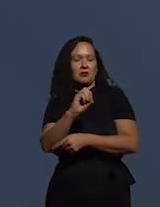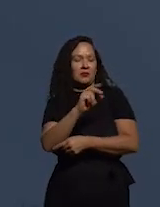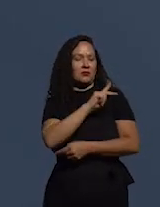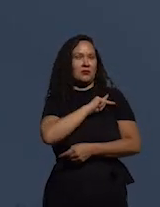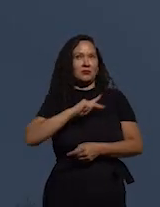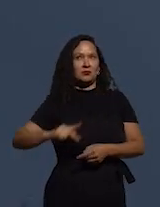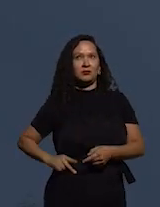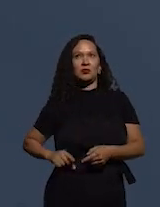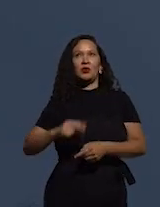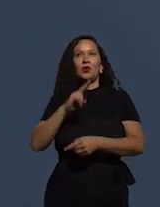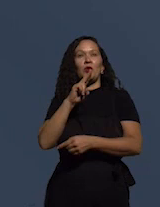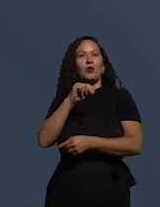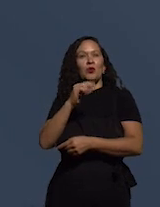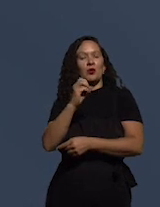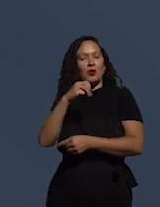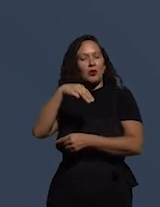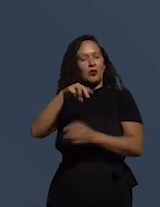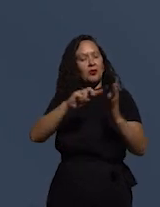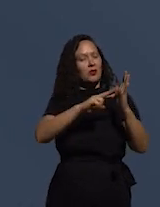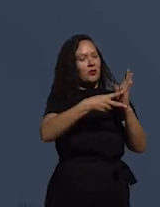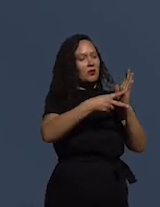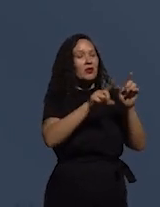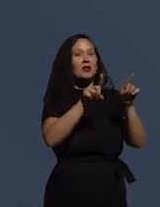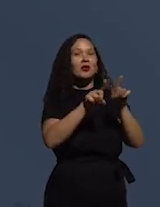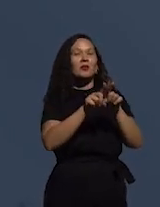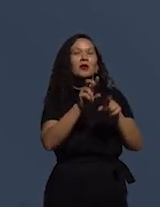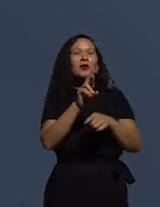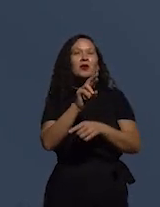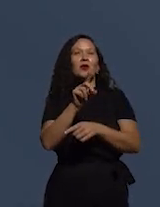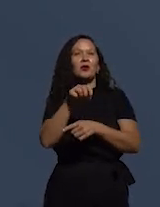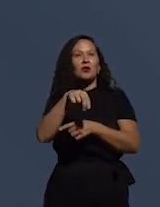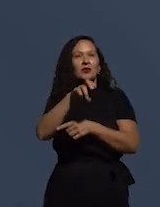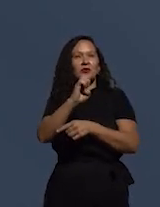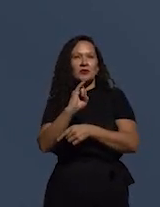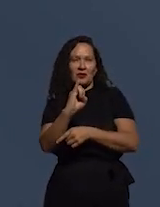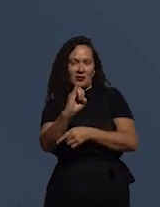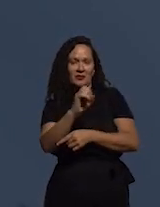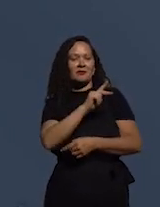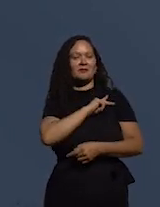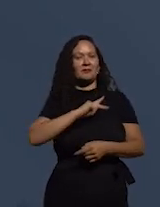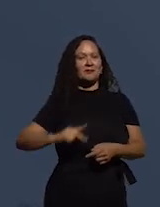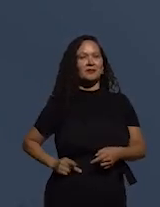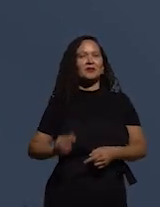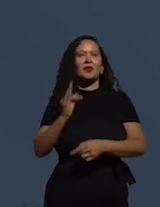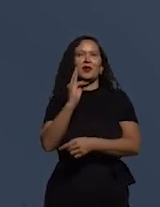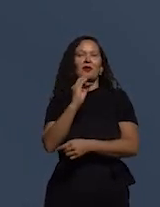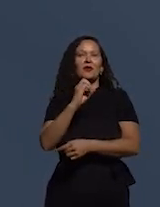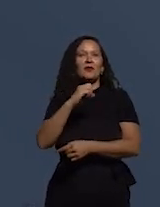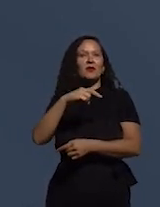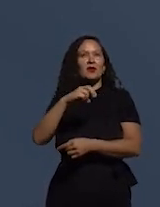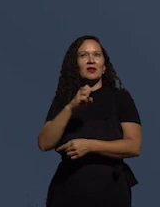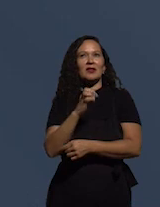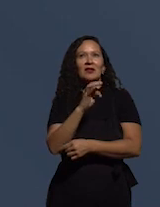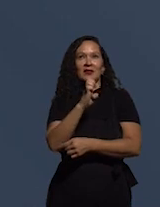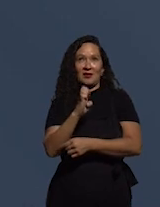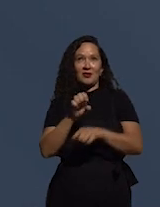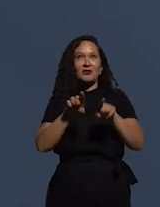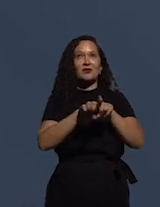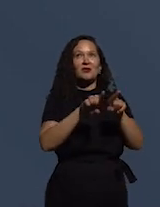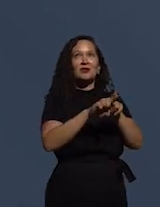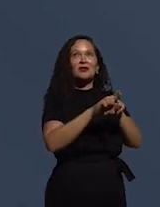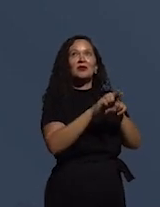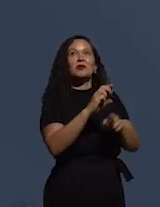UNACON Sindical, e Rudinei Marques, é presidente do FONACAT e da FENAUDE. Bom dia a todos.